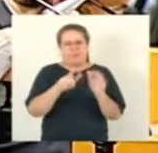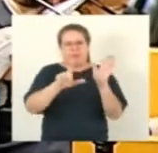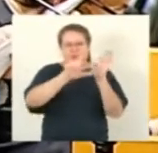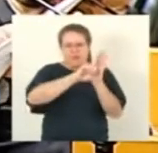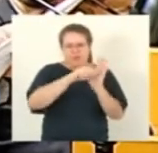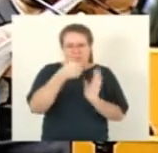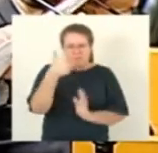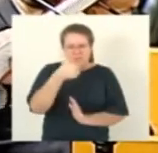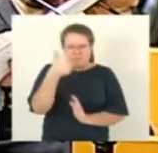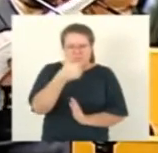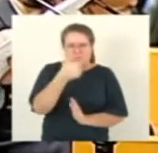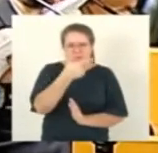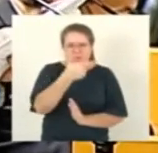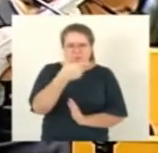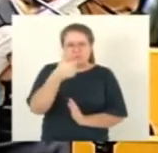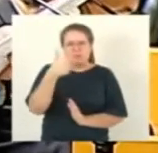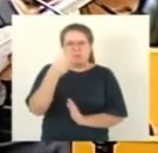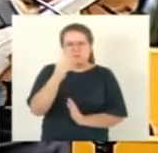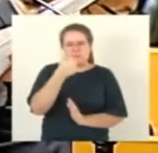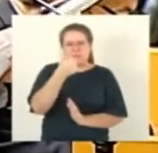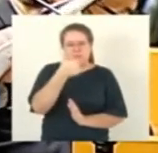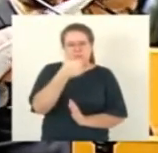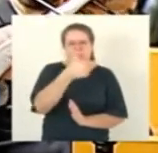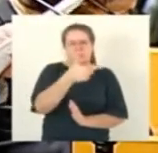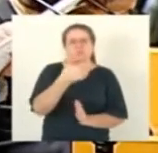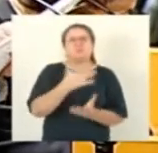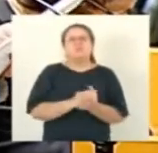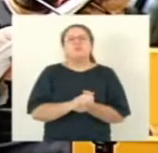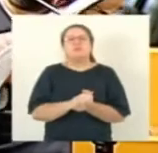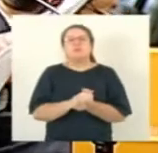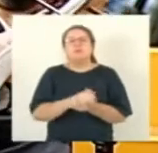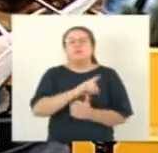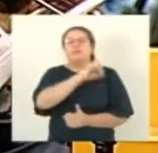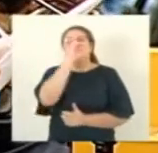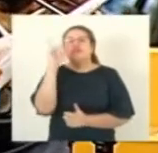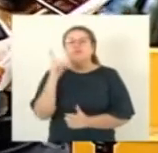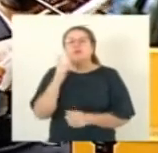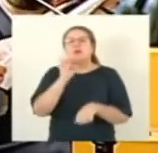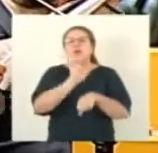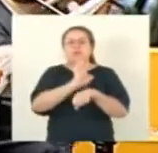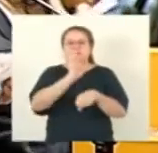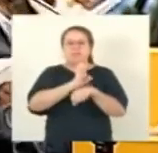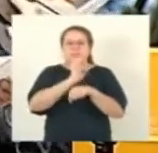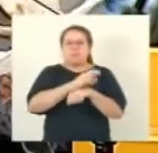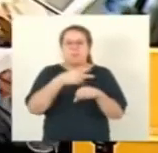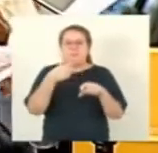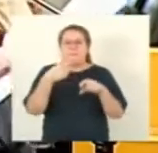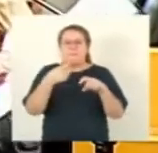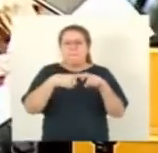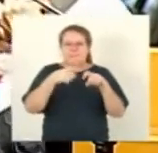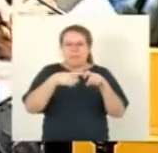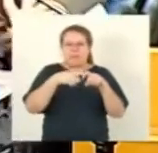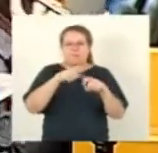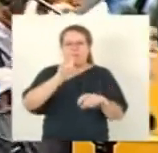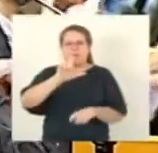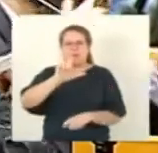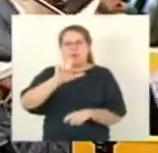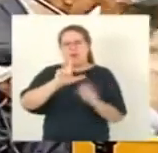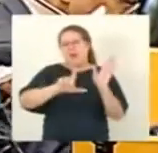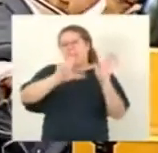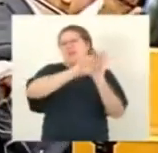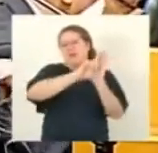nº 11.212, de 29 de outubro de 2020, é instituindo o Dia Estadual do Médico Legista, categoria muito